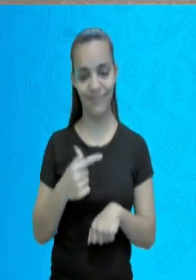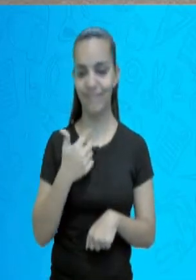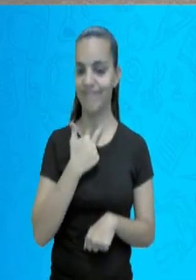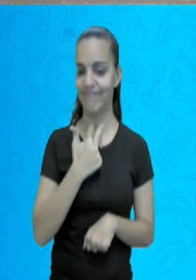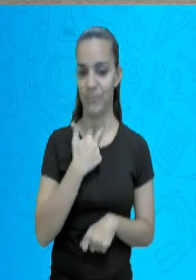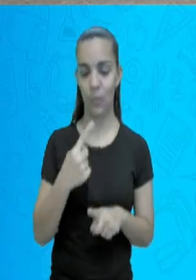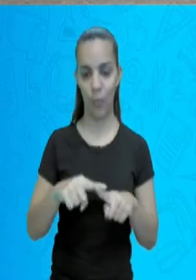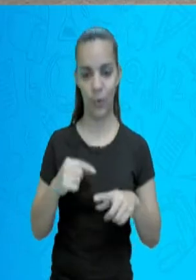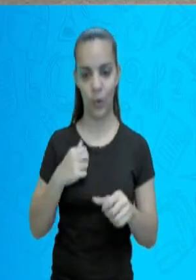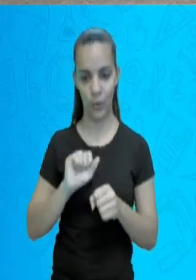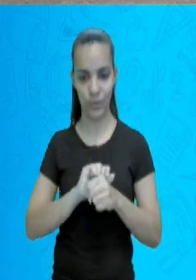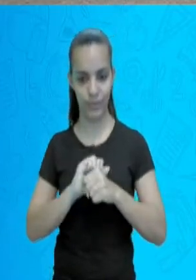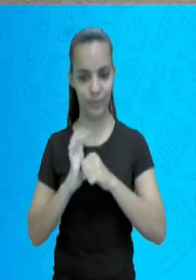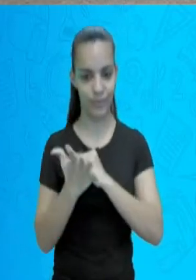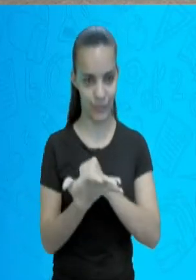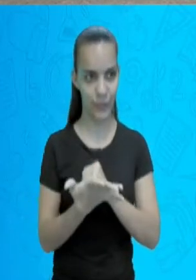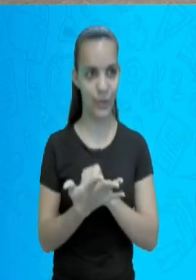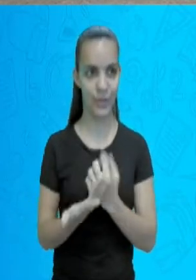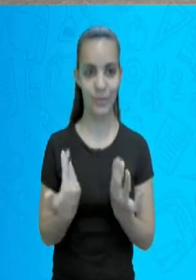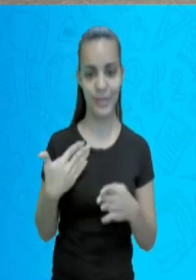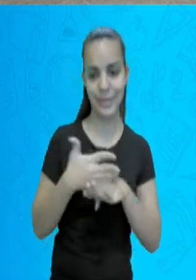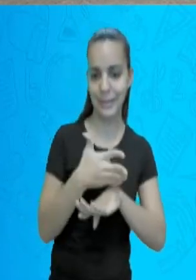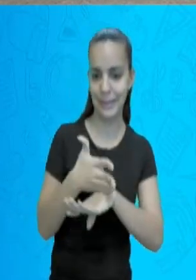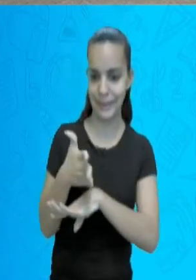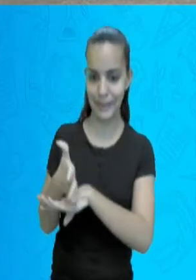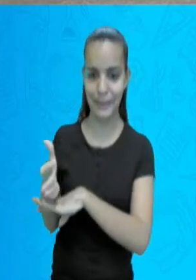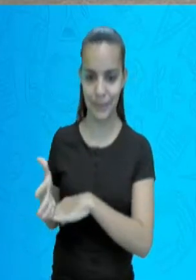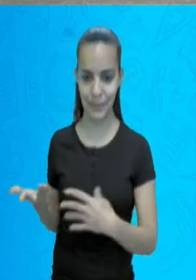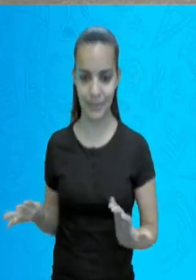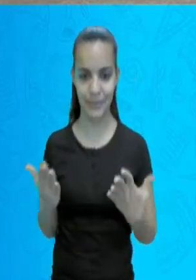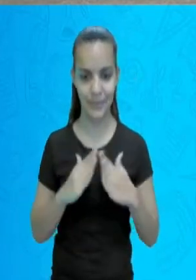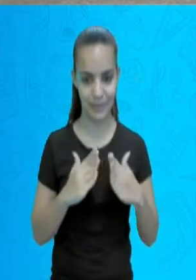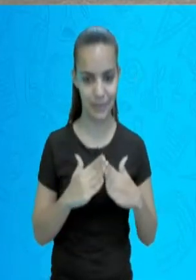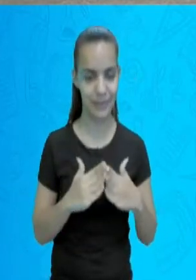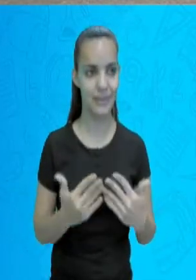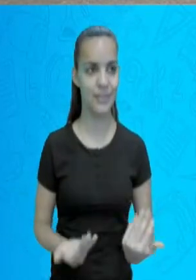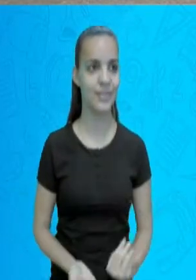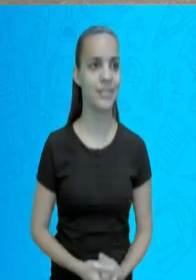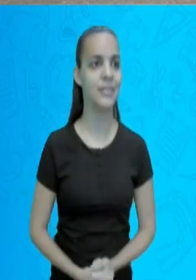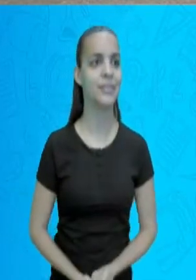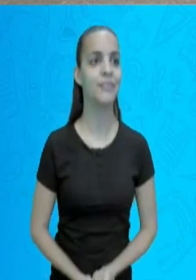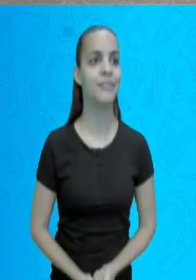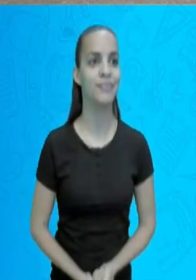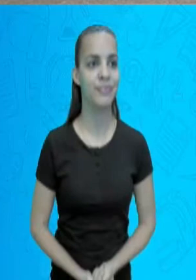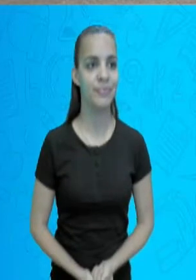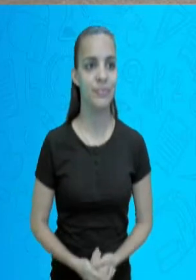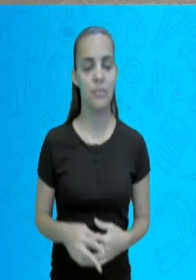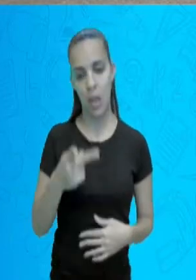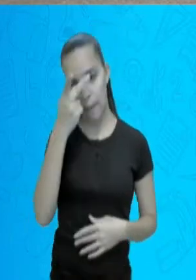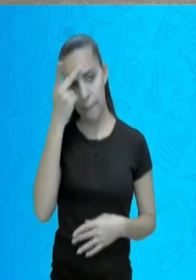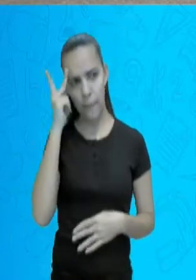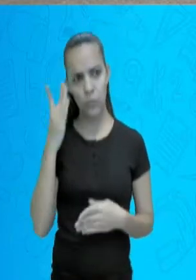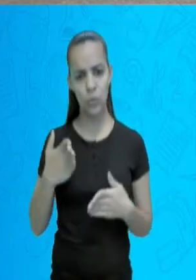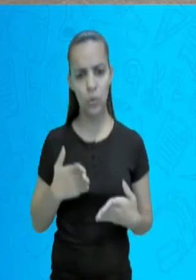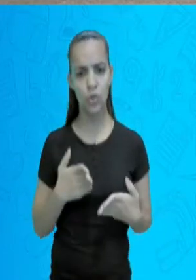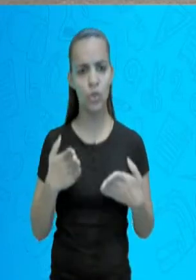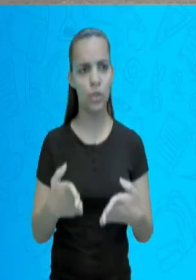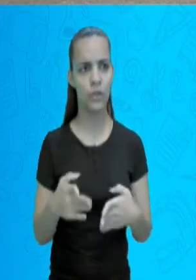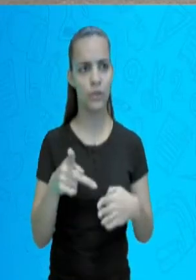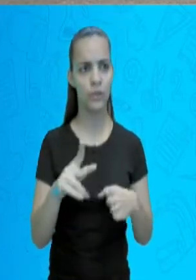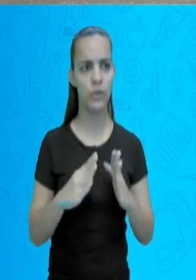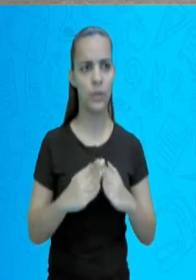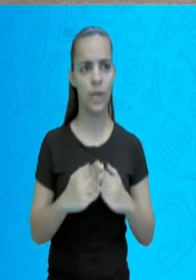censo, eu acredito, será feito por telefone. E a pessoa chegava, se